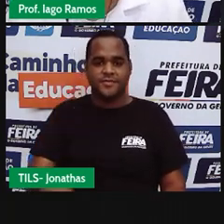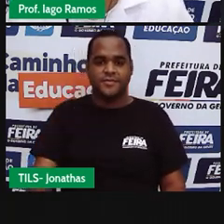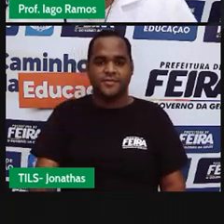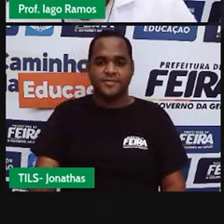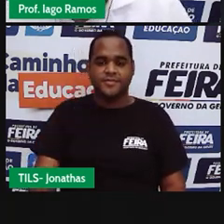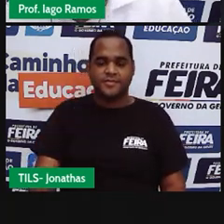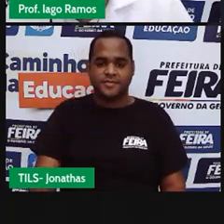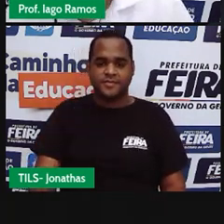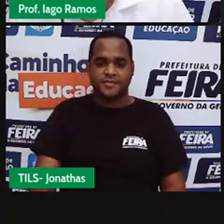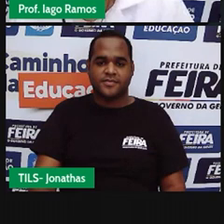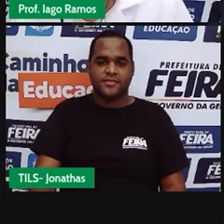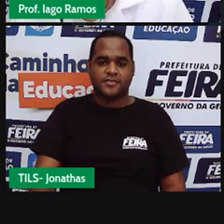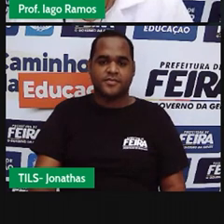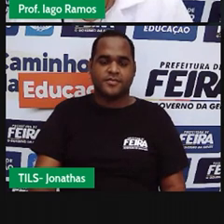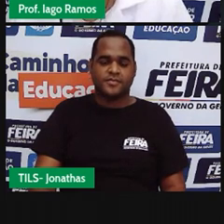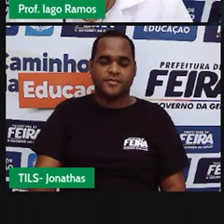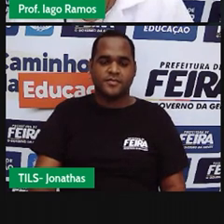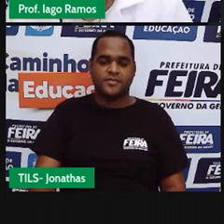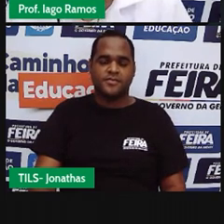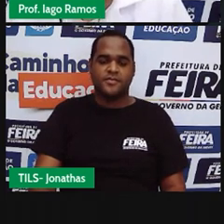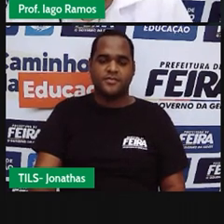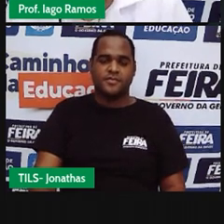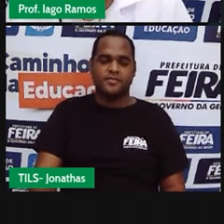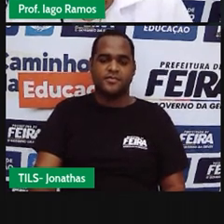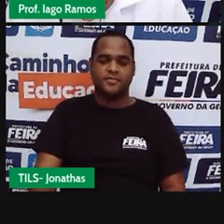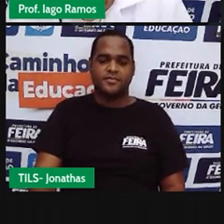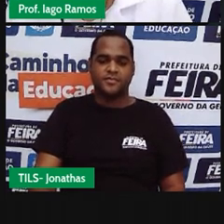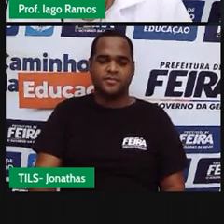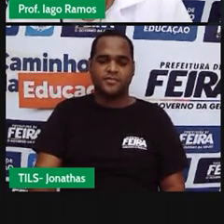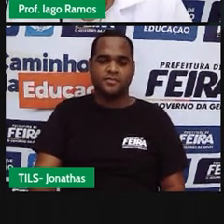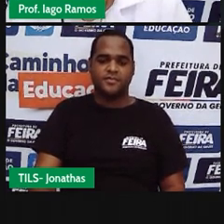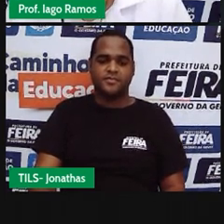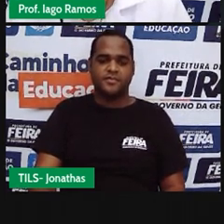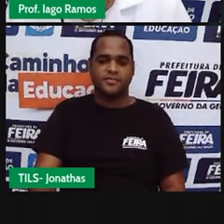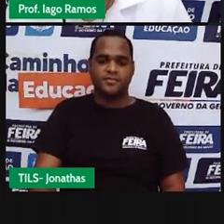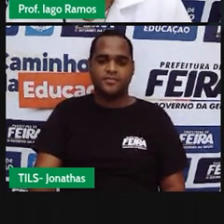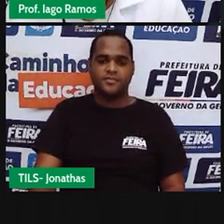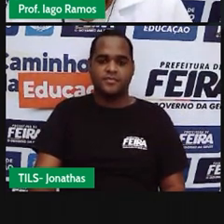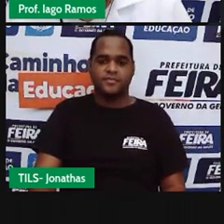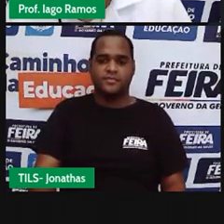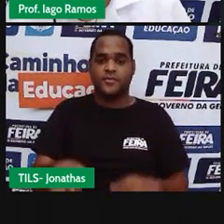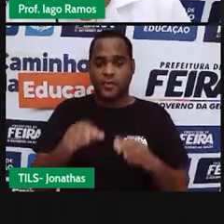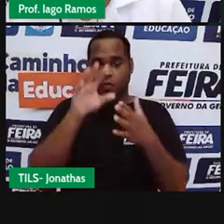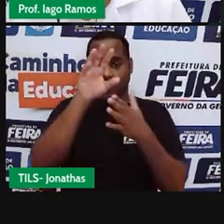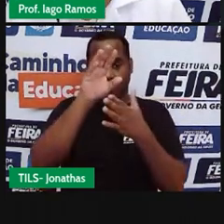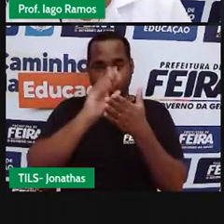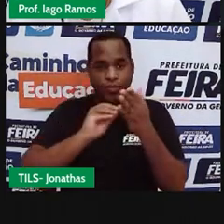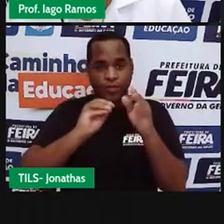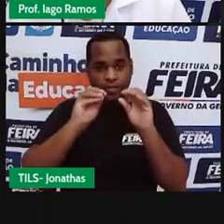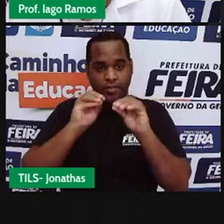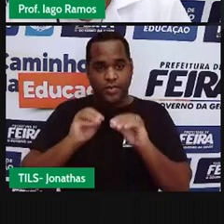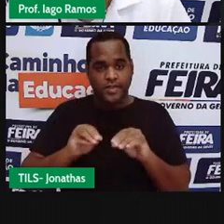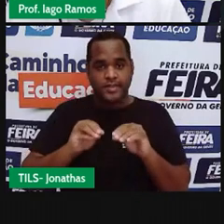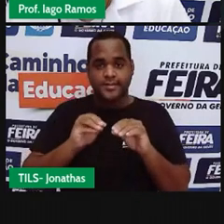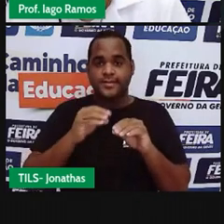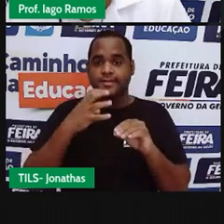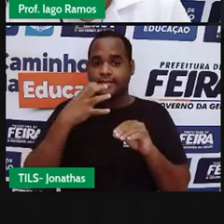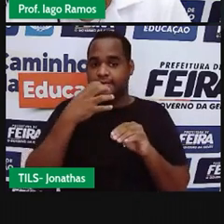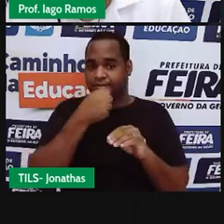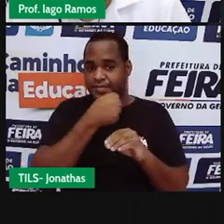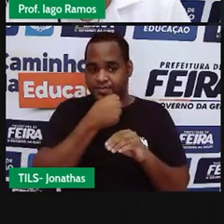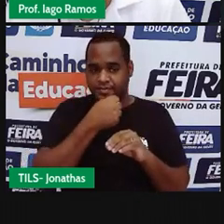Vamos escrever ali. Eu vou copiar tudo isso. Pra ser mais rápido.